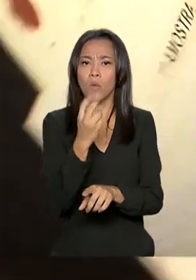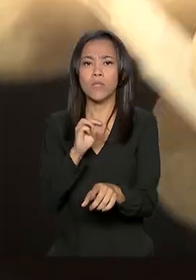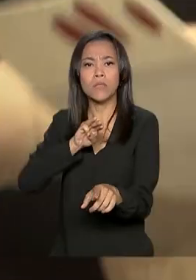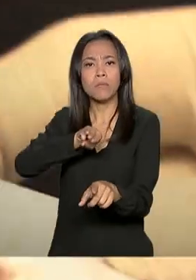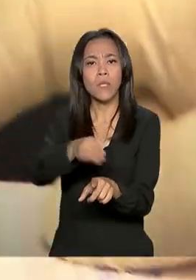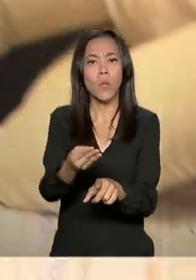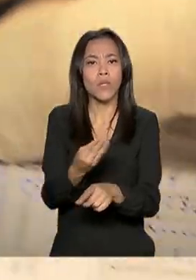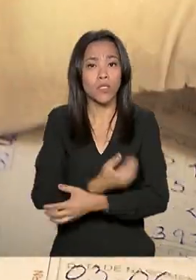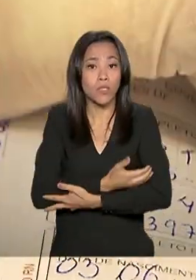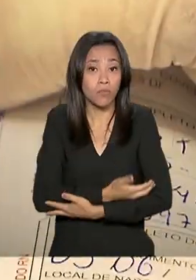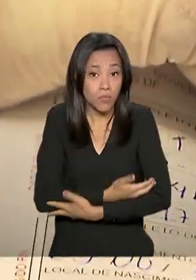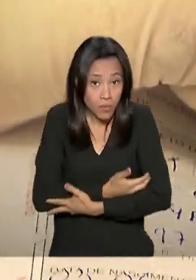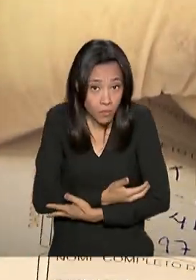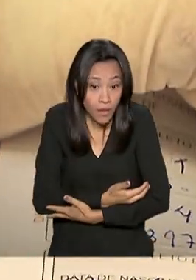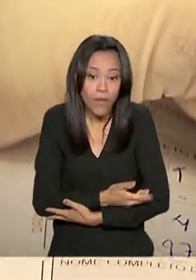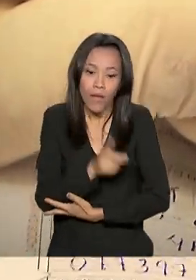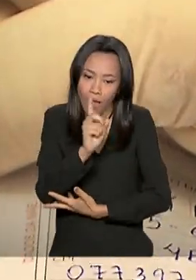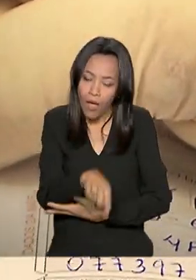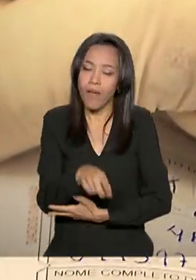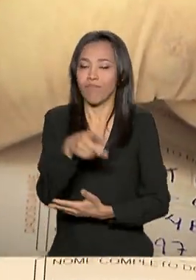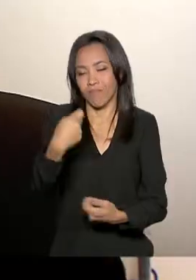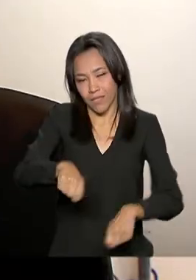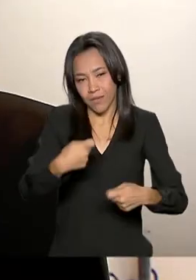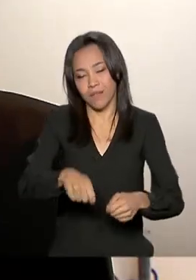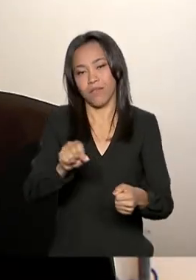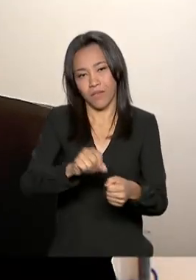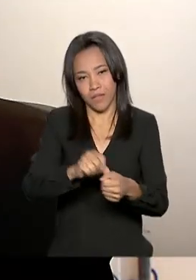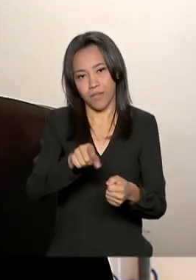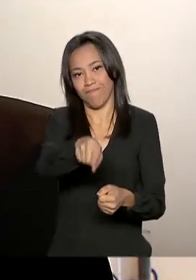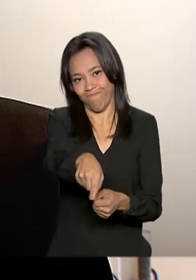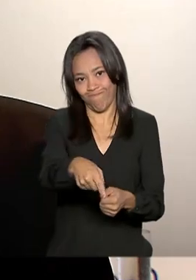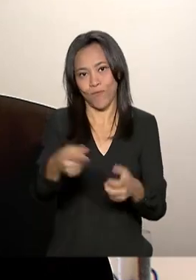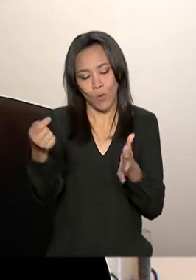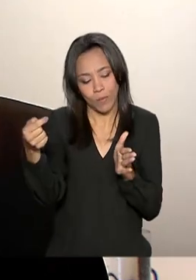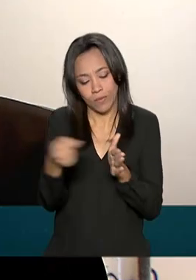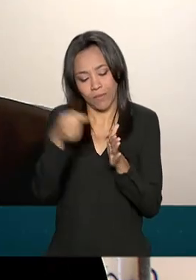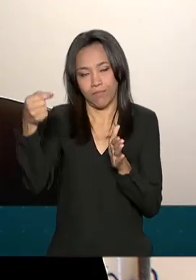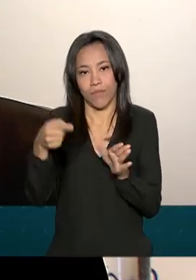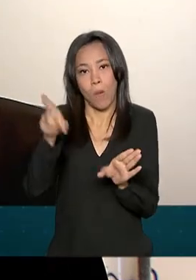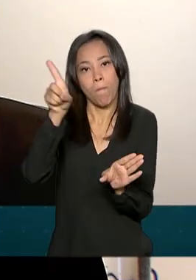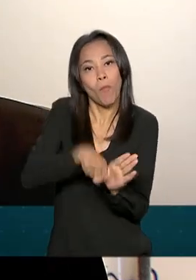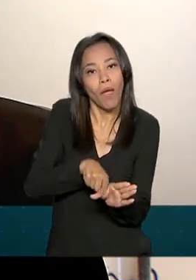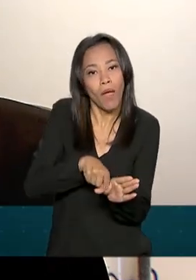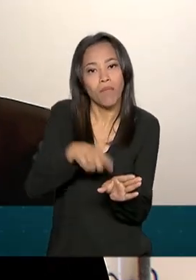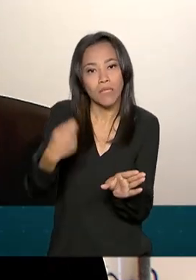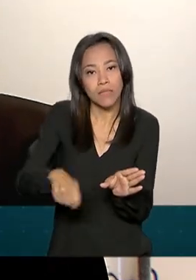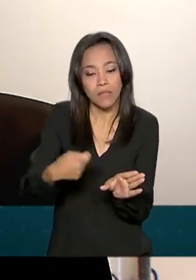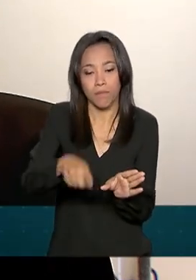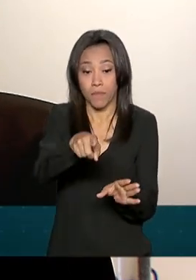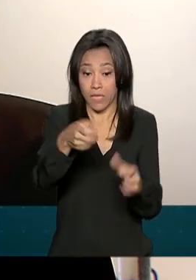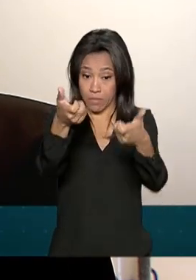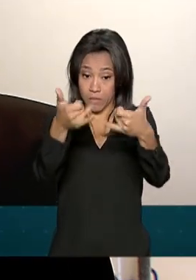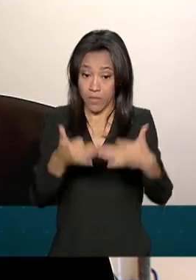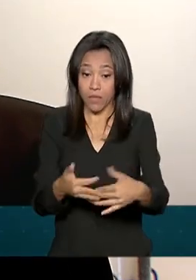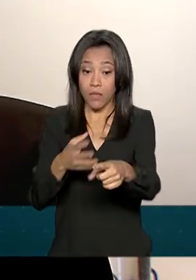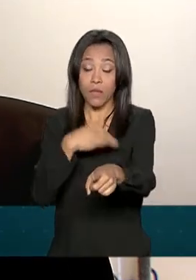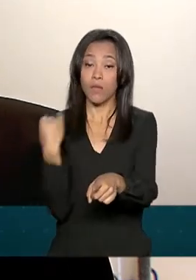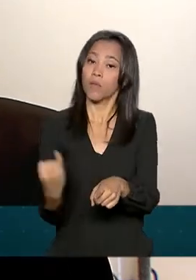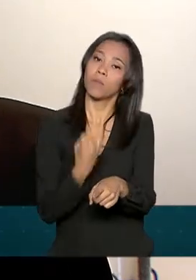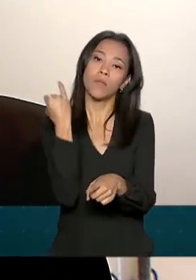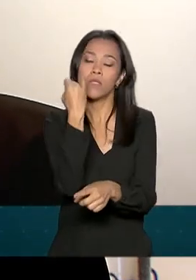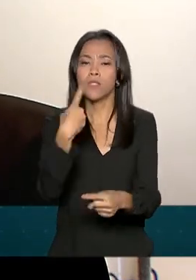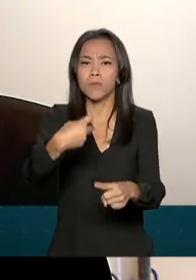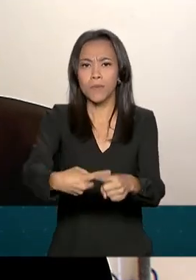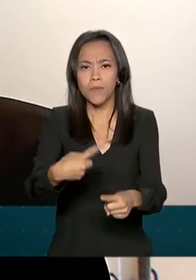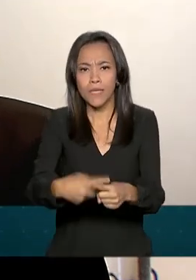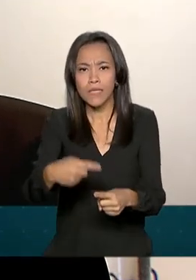de bebês são submetidos ao procedimento. O teste do pezinho, ele é fundamental para quê? Para